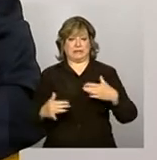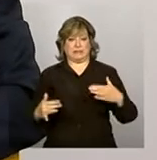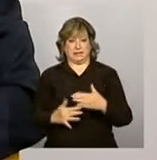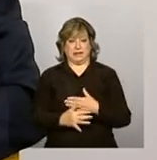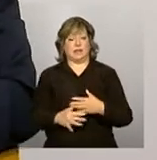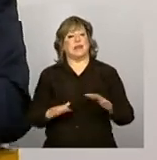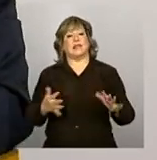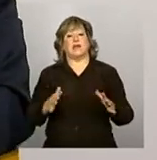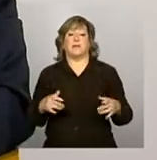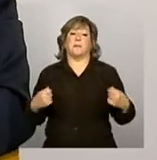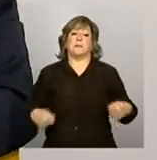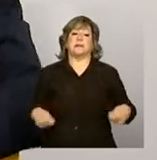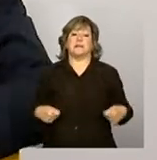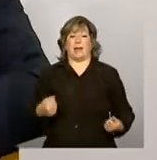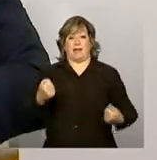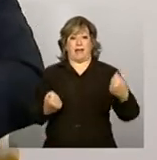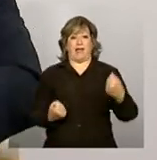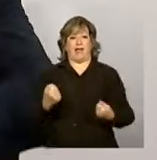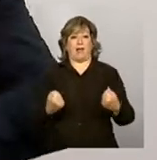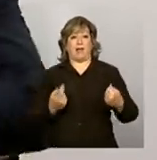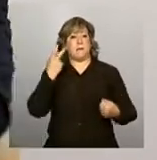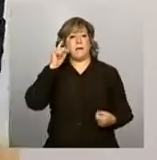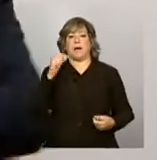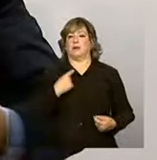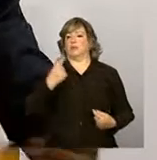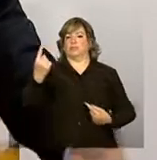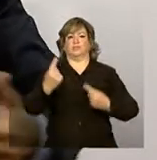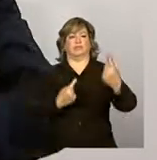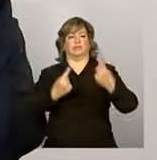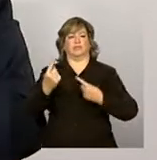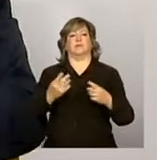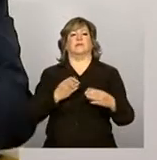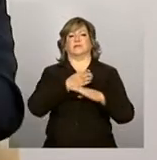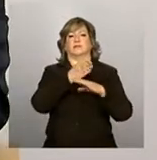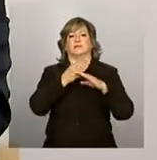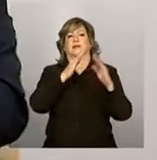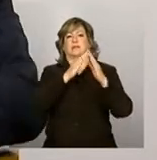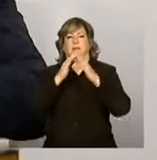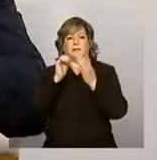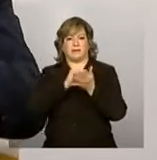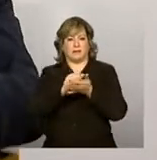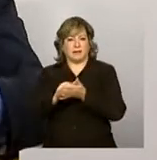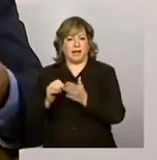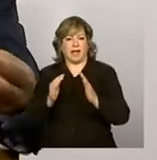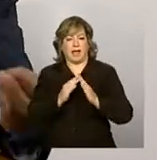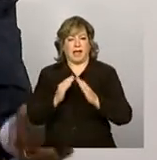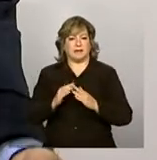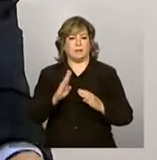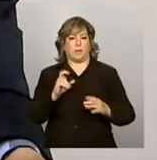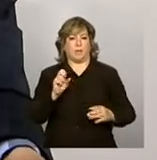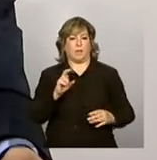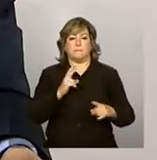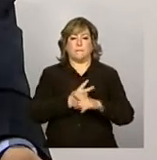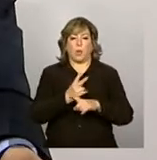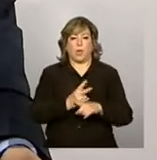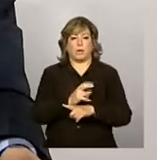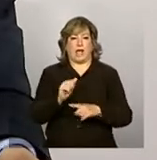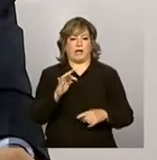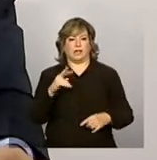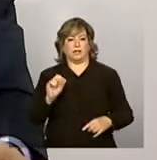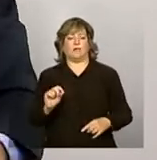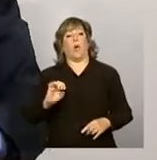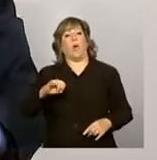precise de um automóvel para fazer a busca ativa, ou então identificar as famílias em descumprimento das